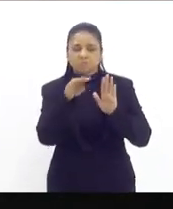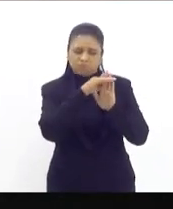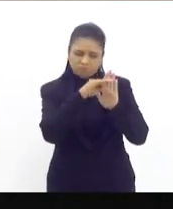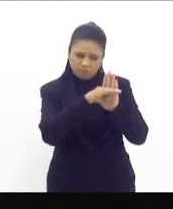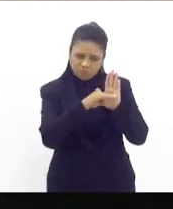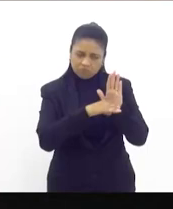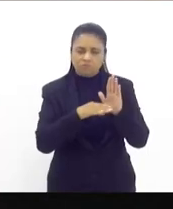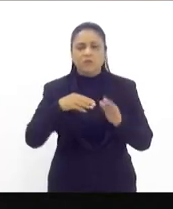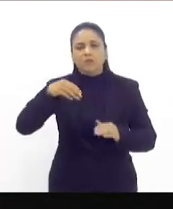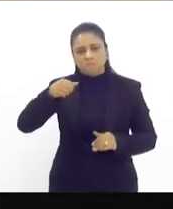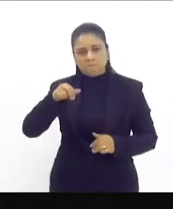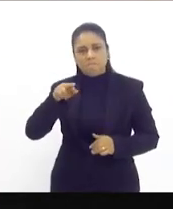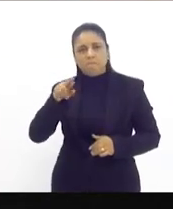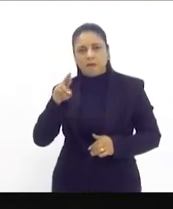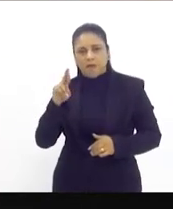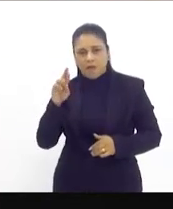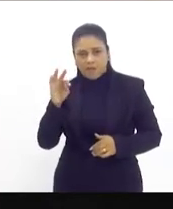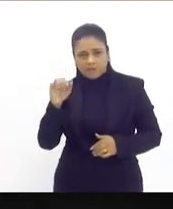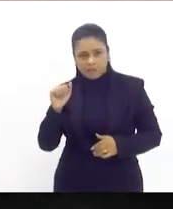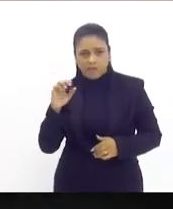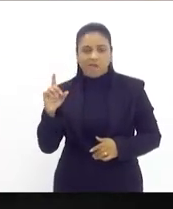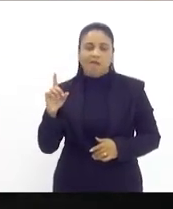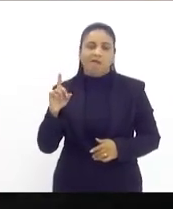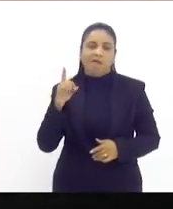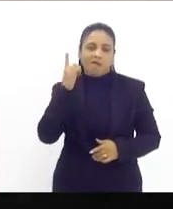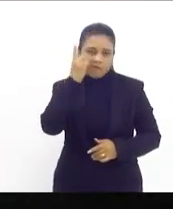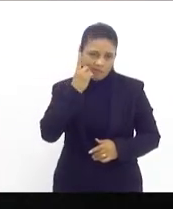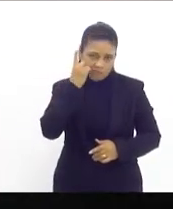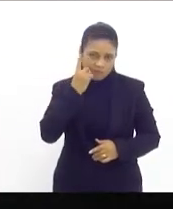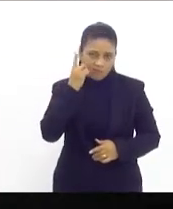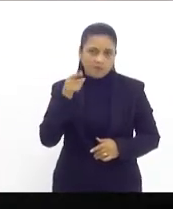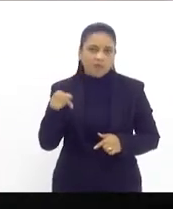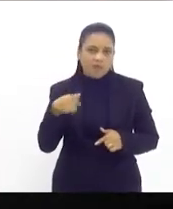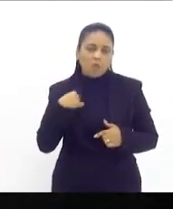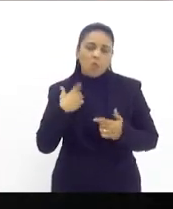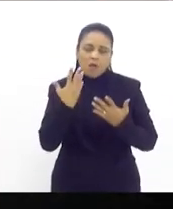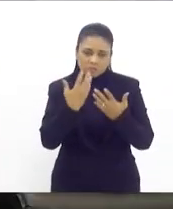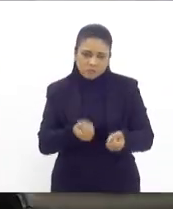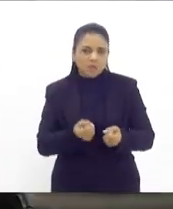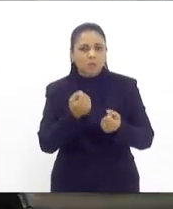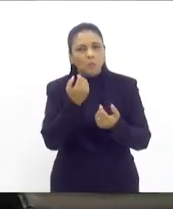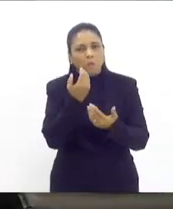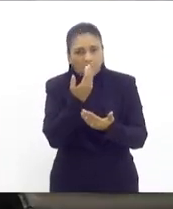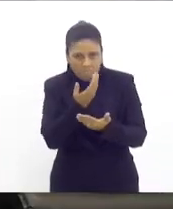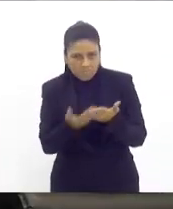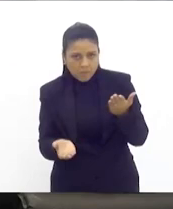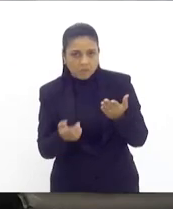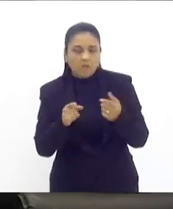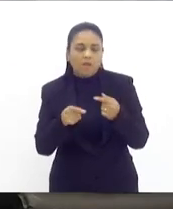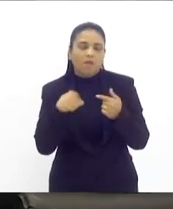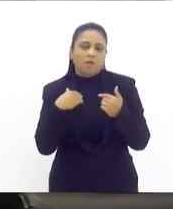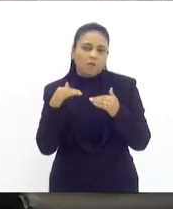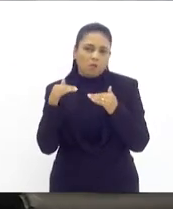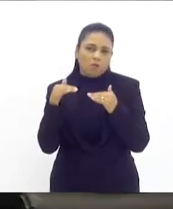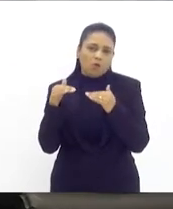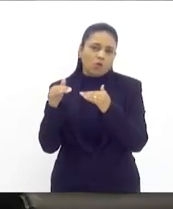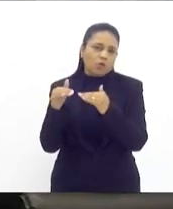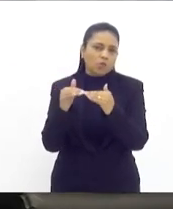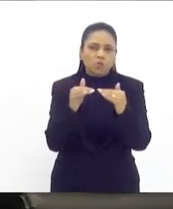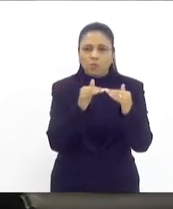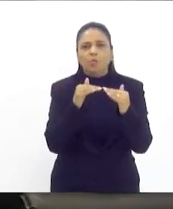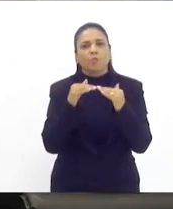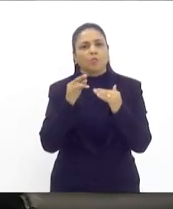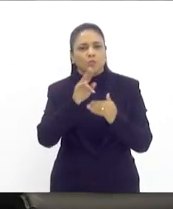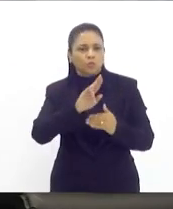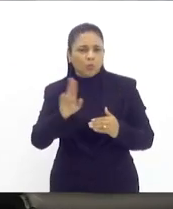deputada Marta Rocha. Admito esse embate, admito ser derrotado nesse embate, admito chegar numa composição de nomear um pedaço aqui,